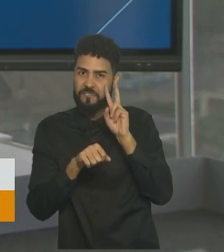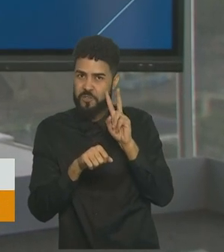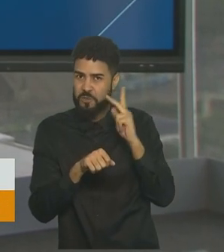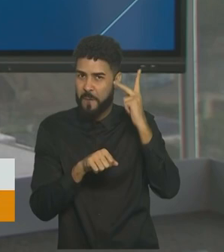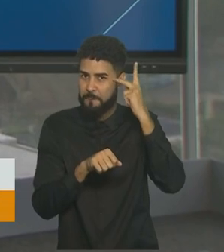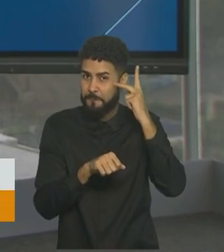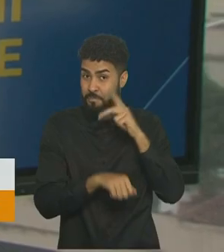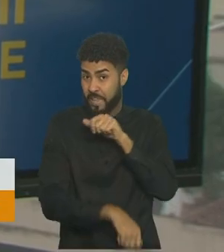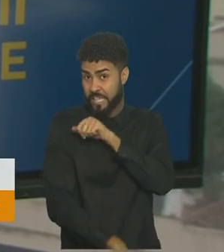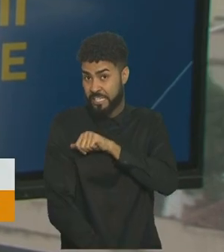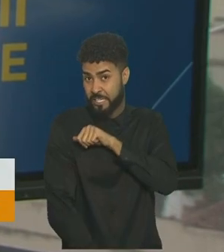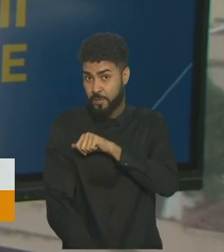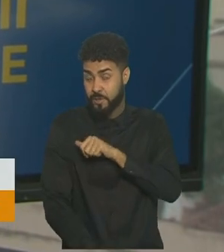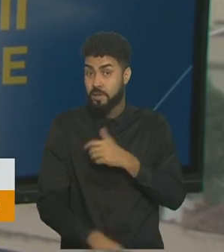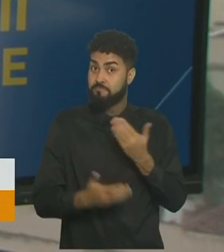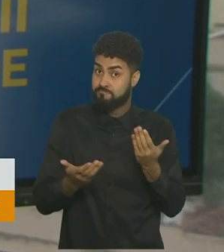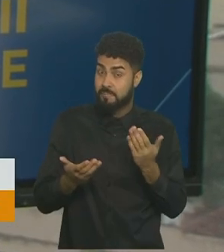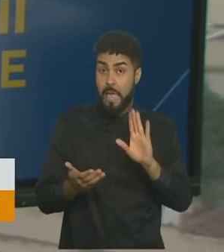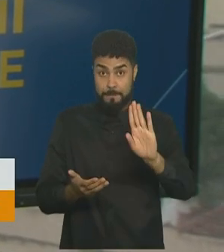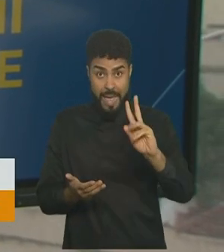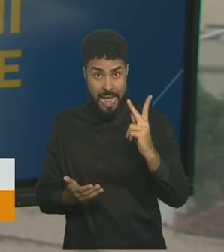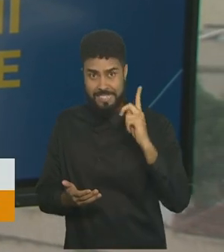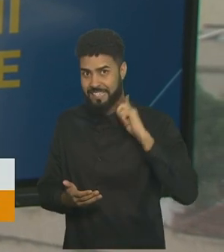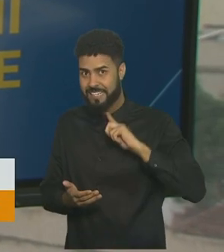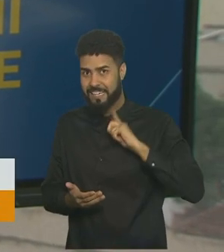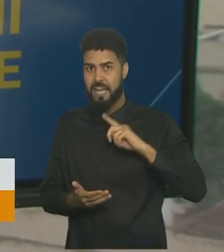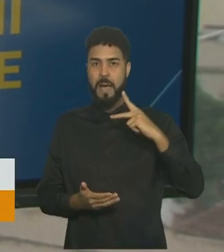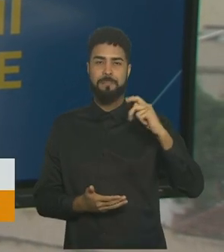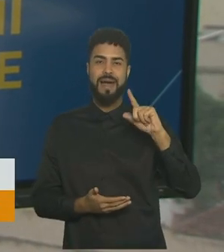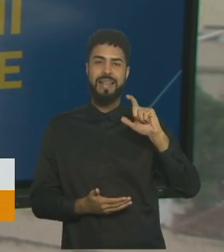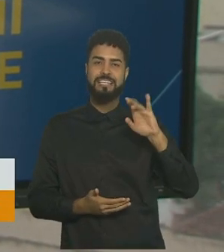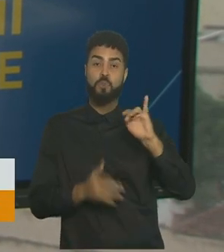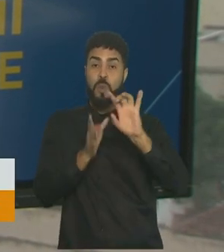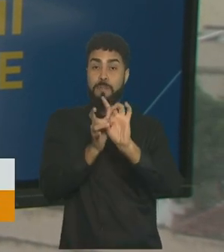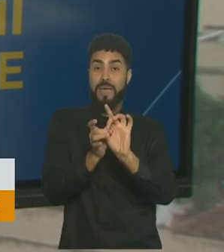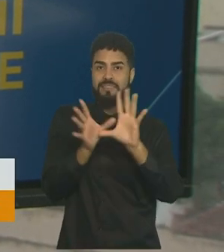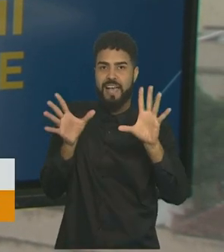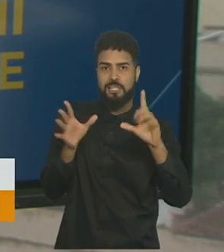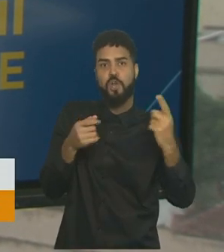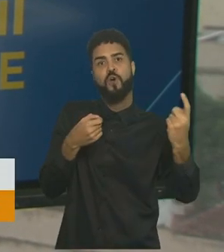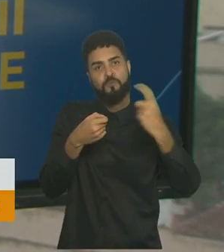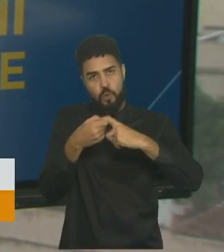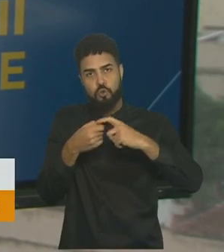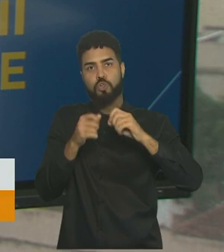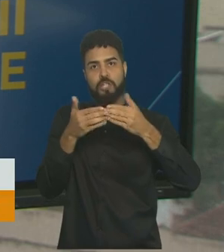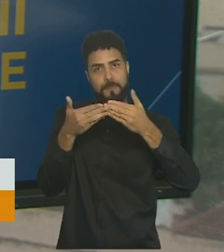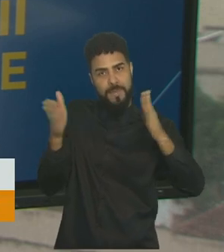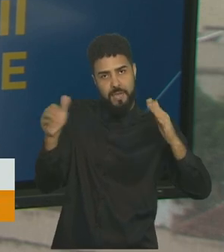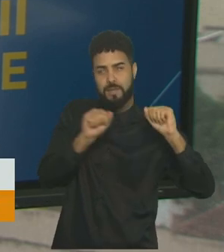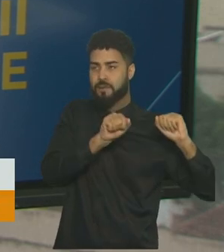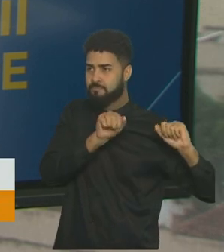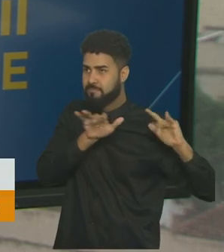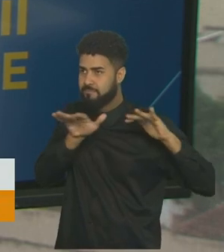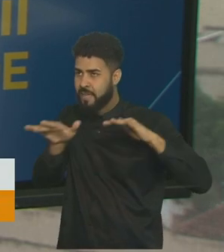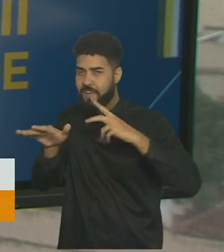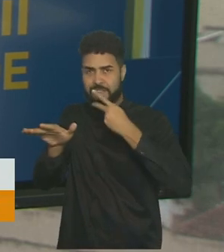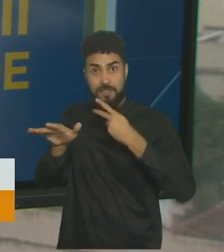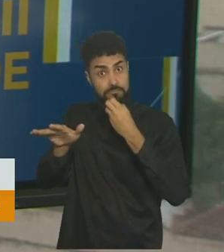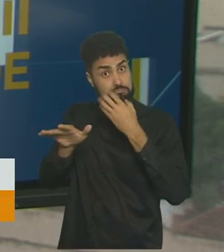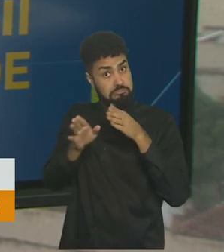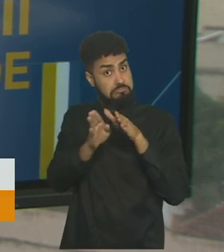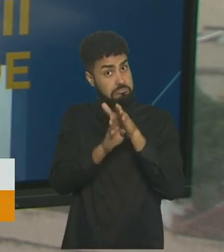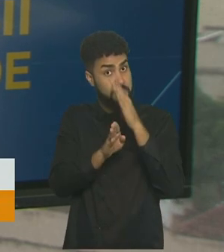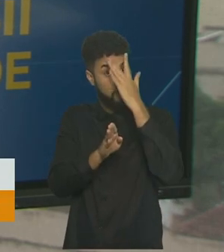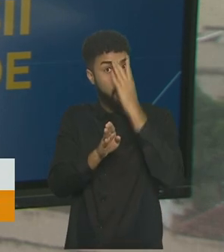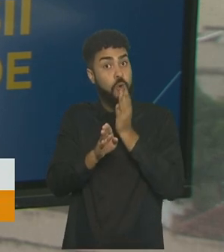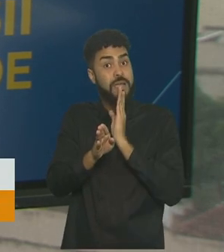Paulo, Rio de Janeiro. Em Belo Horizonte, o Palácio da Liberdade voltou a receber visitantes. Uma boa pedida para